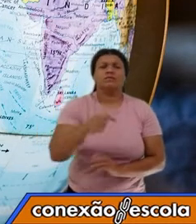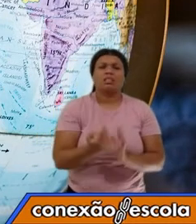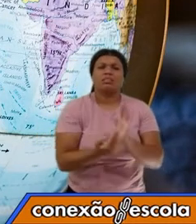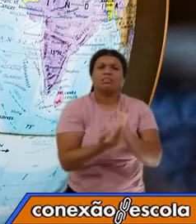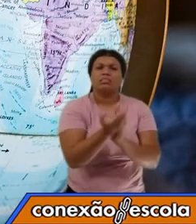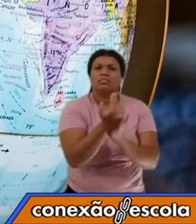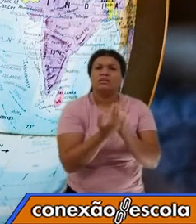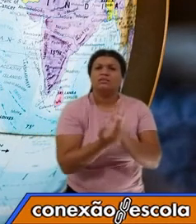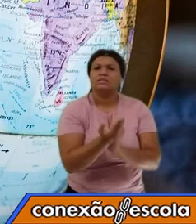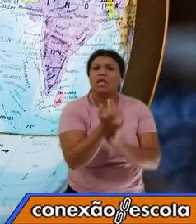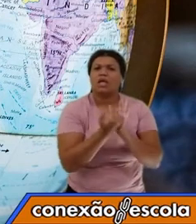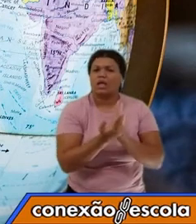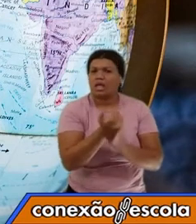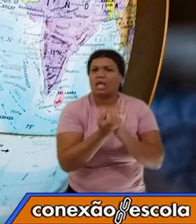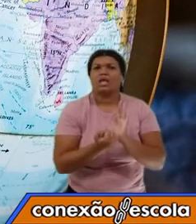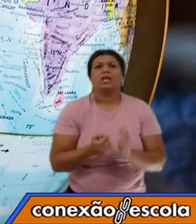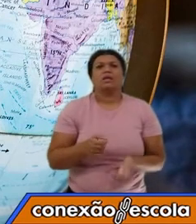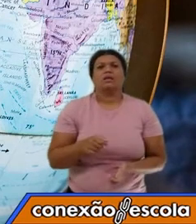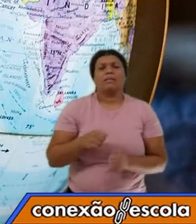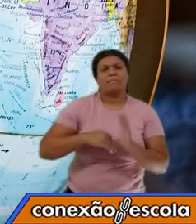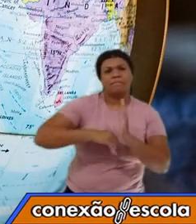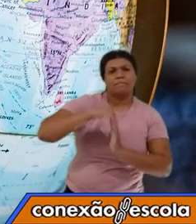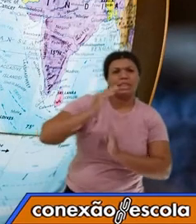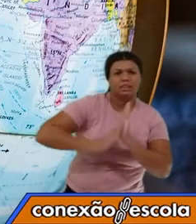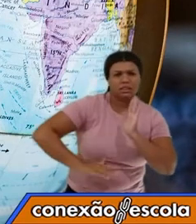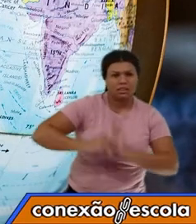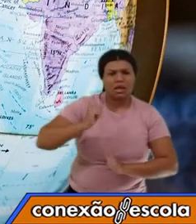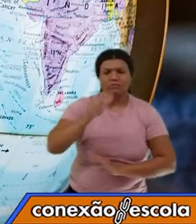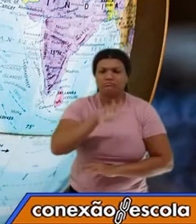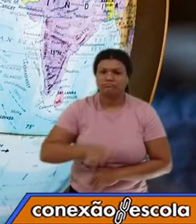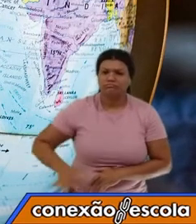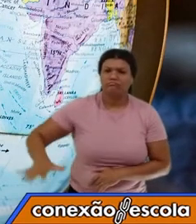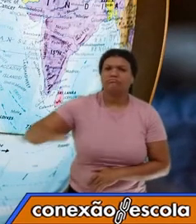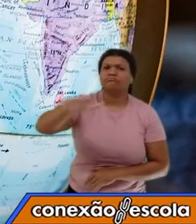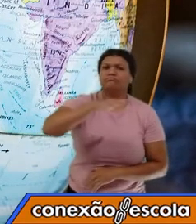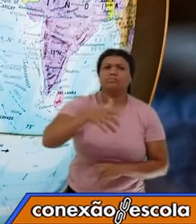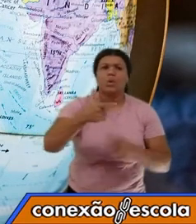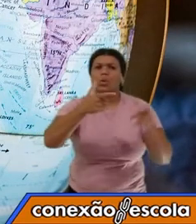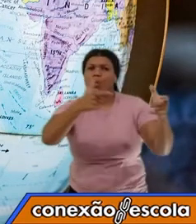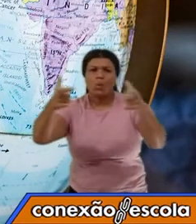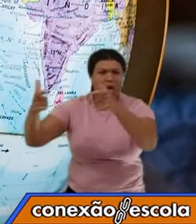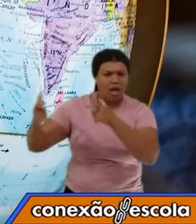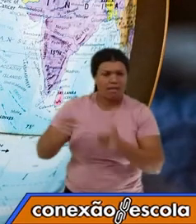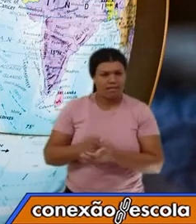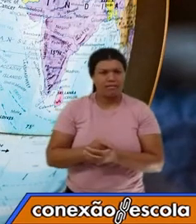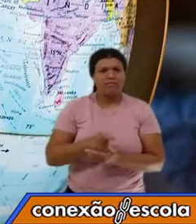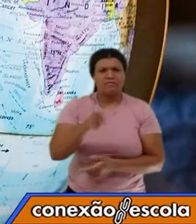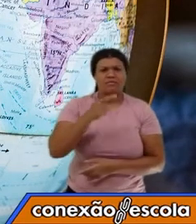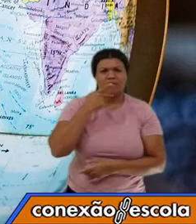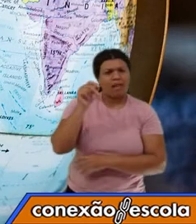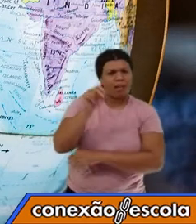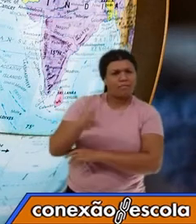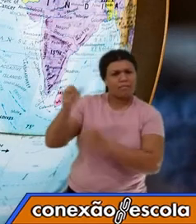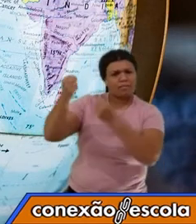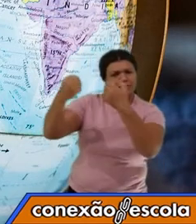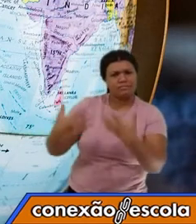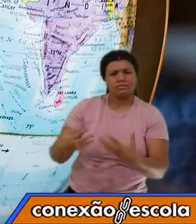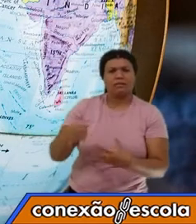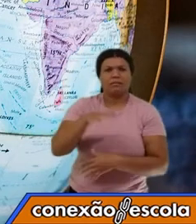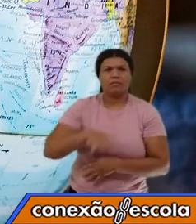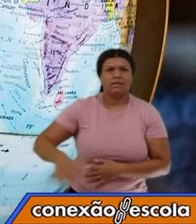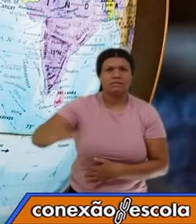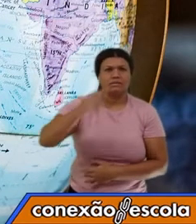uma paisagem, para pintar uma paisagem, você é solicitado a falar da paisagem, geralmente as pessoas